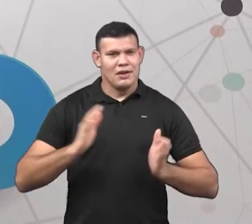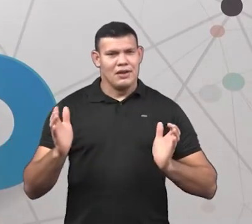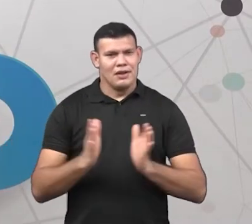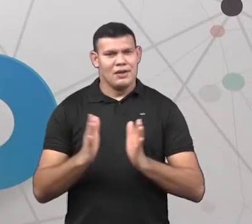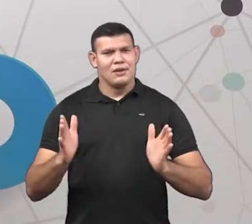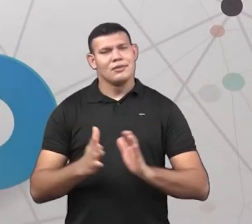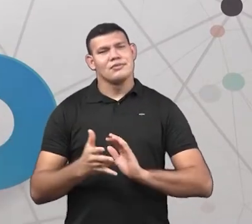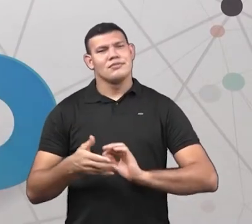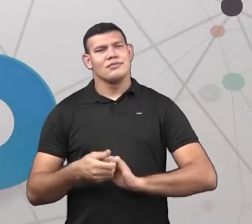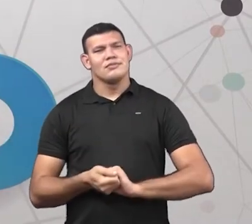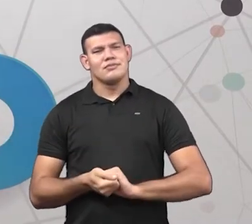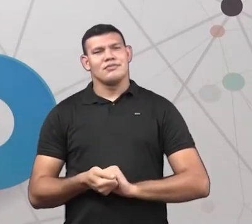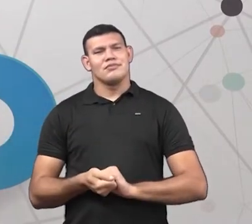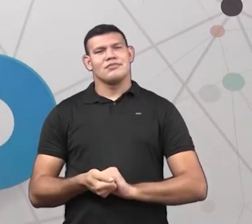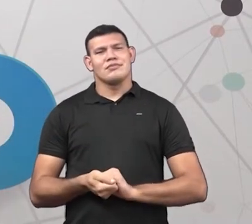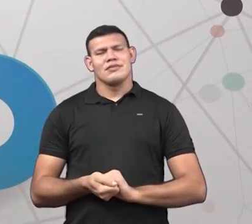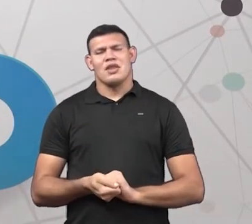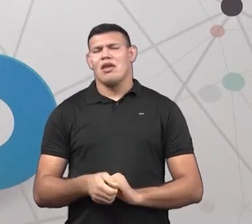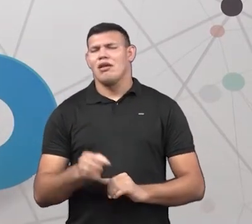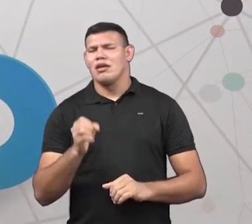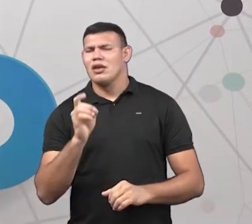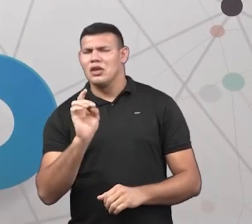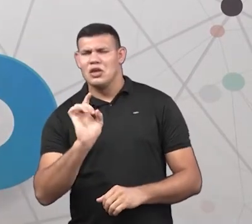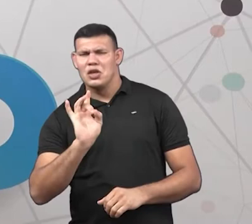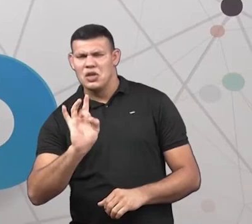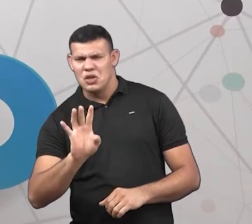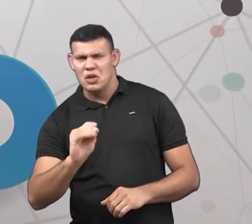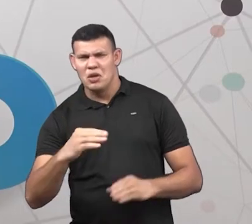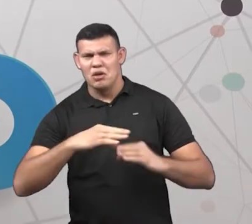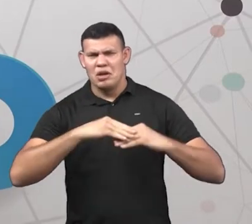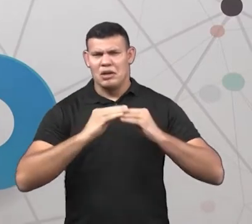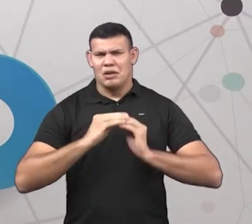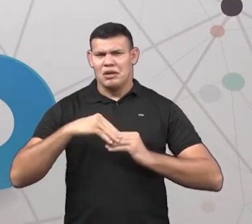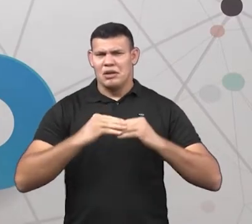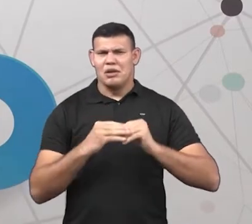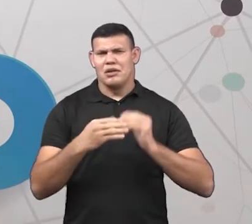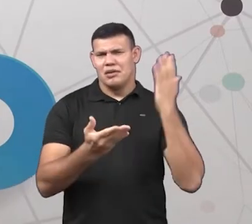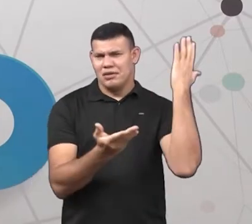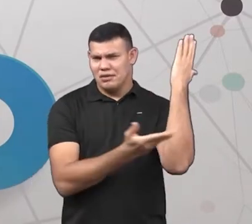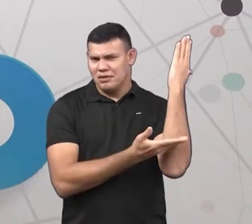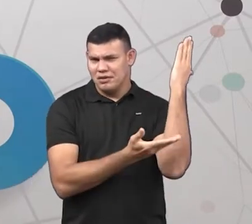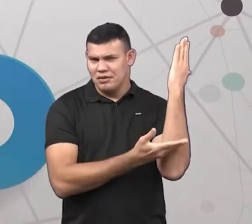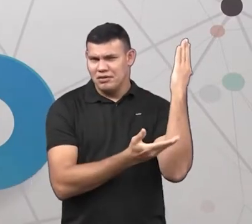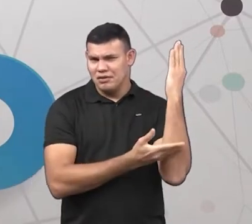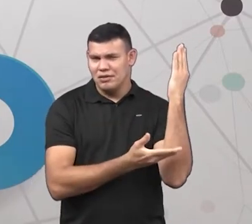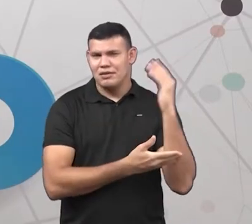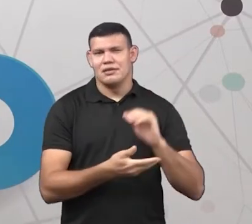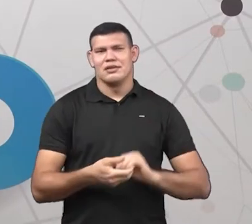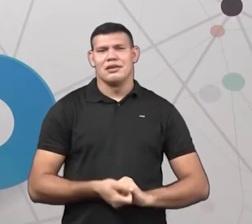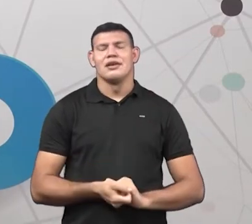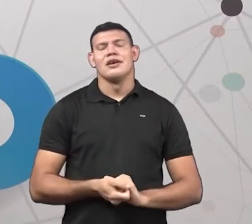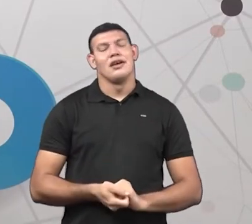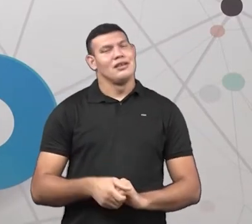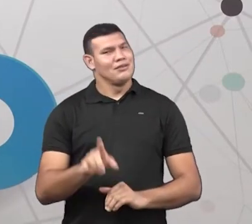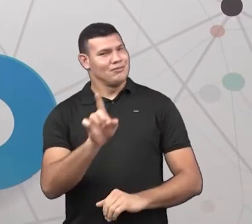E nós também temos... Só plástico e madeira? Nós temos algo aqui que a gente usa bastante.